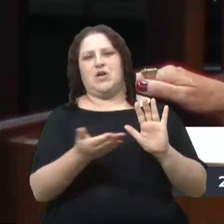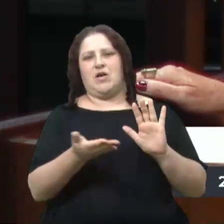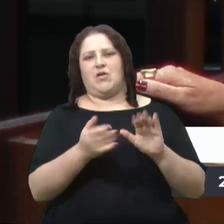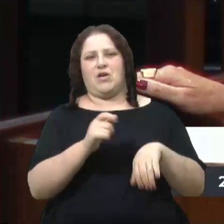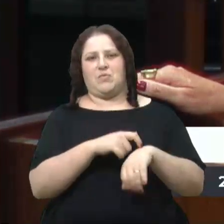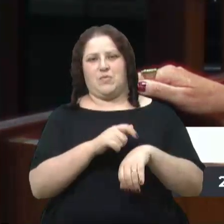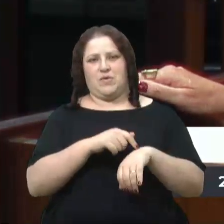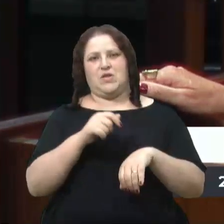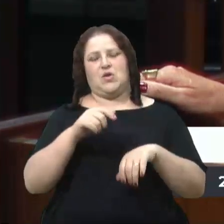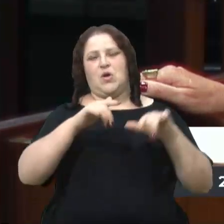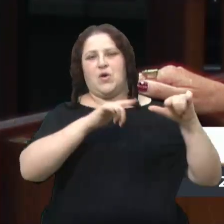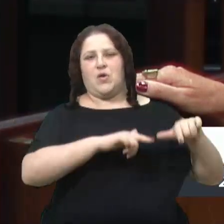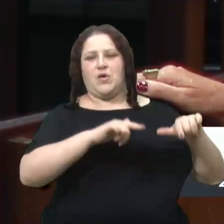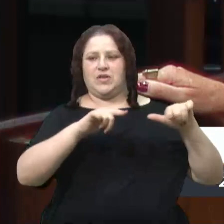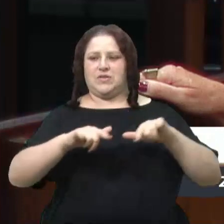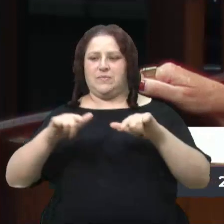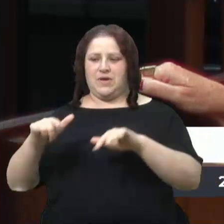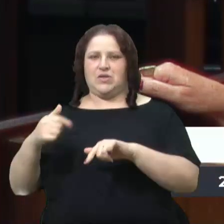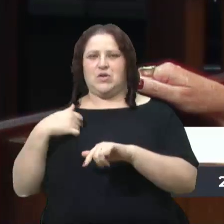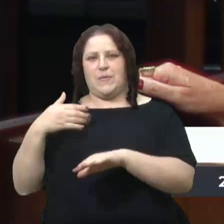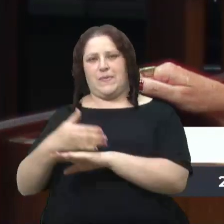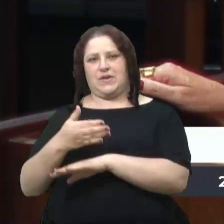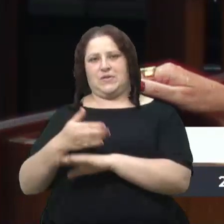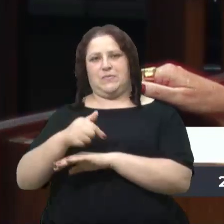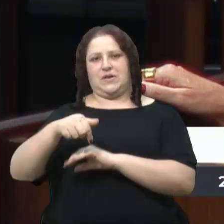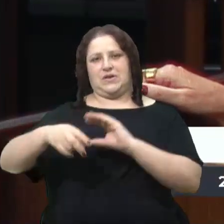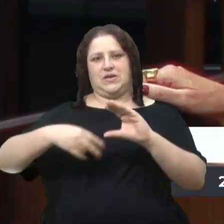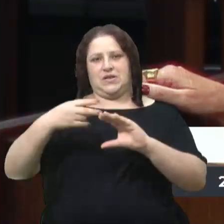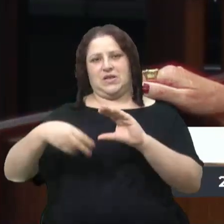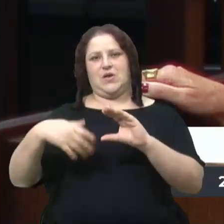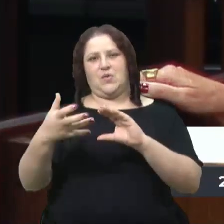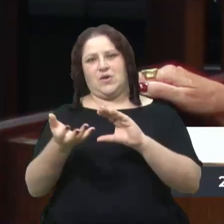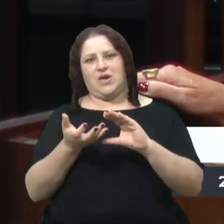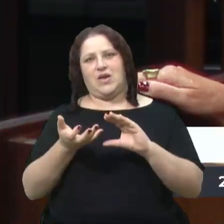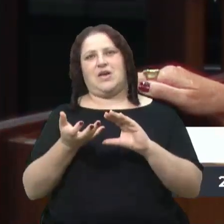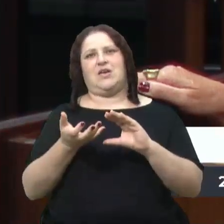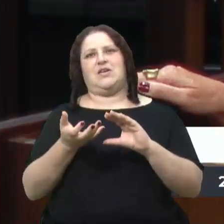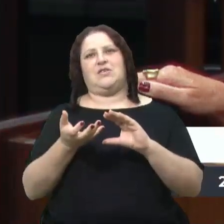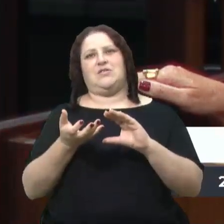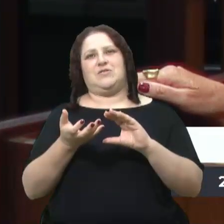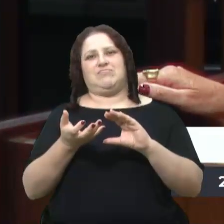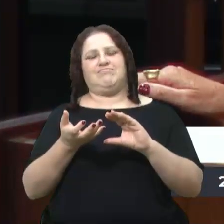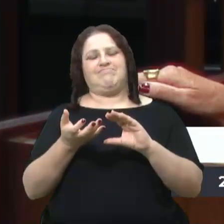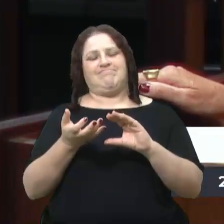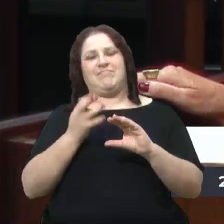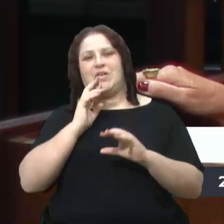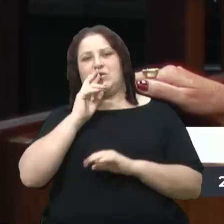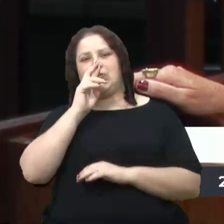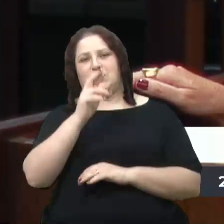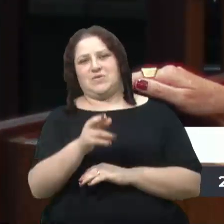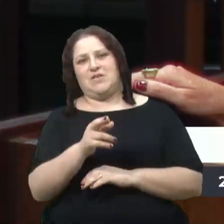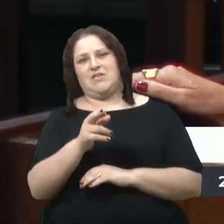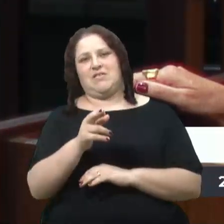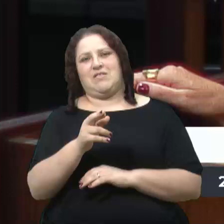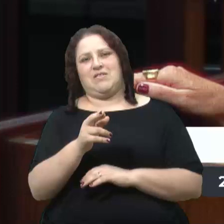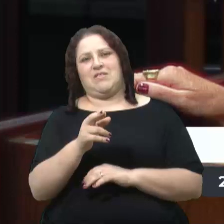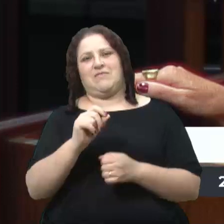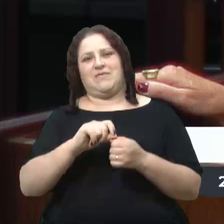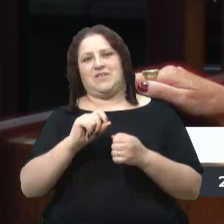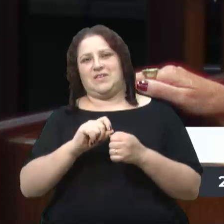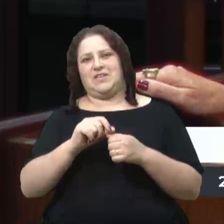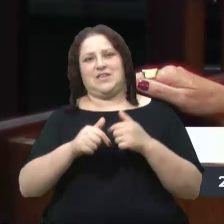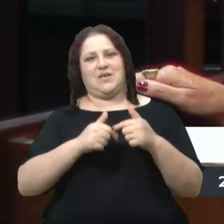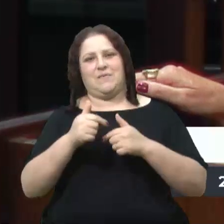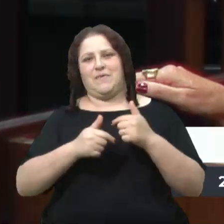que eu farei parte dessa Câmara e que eu pretendo responder e ocupá-los com toda